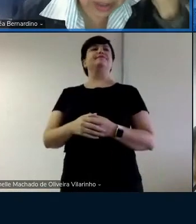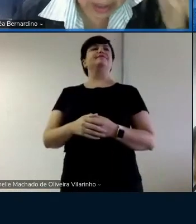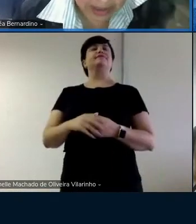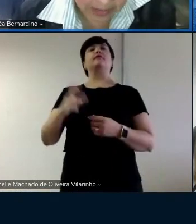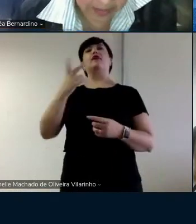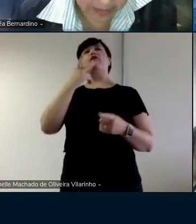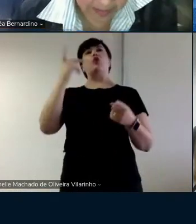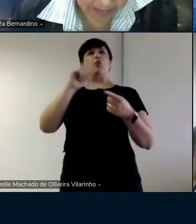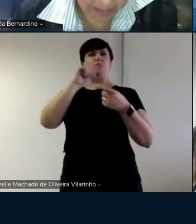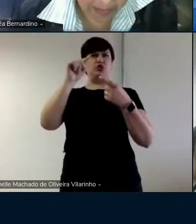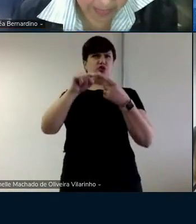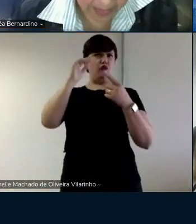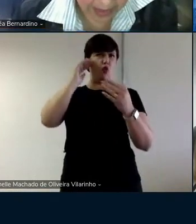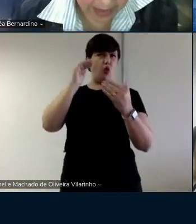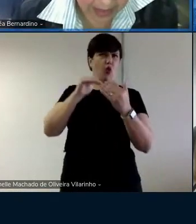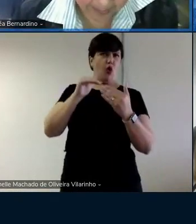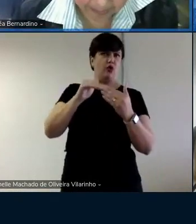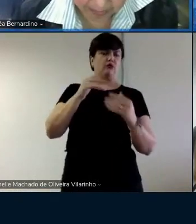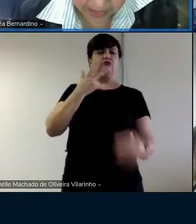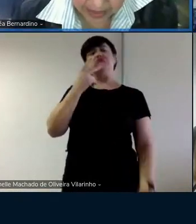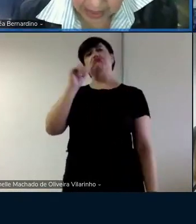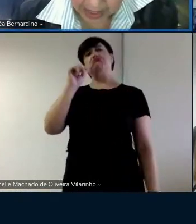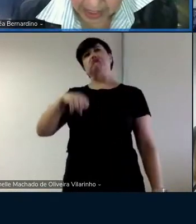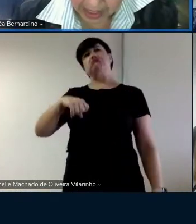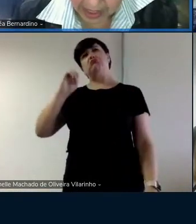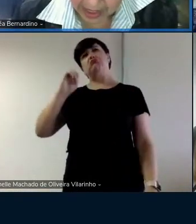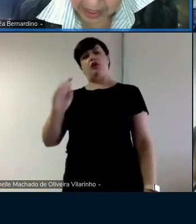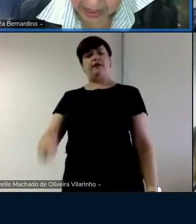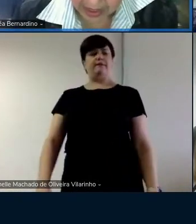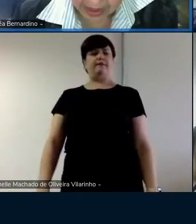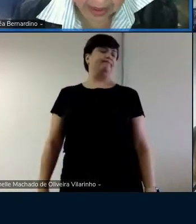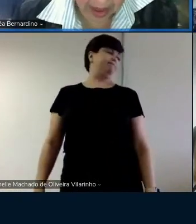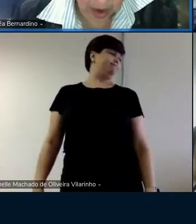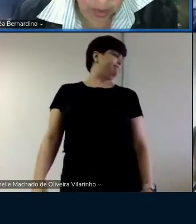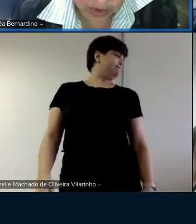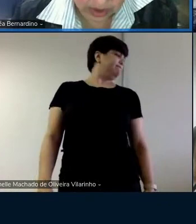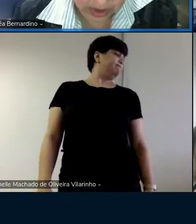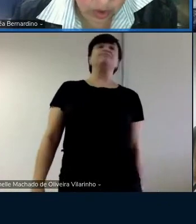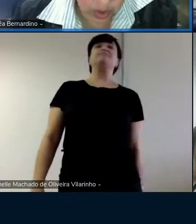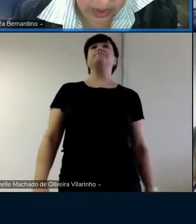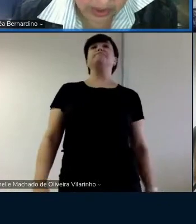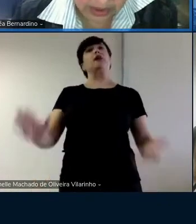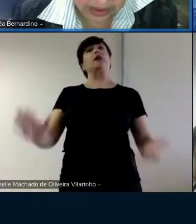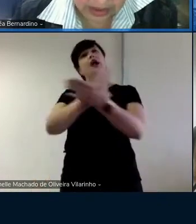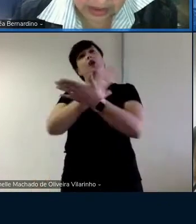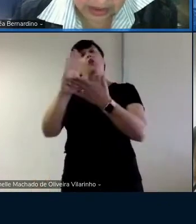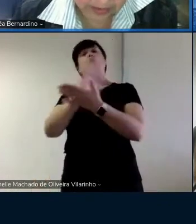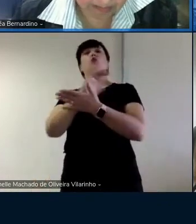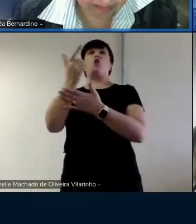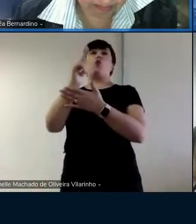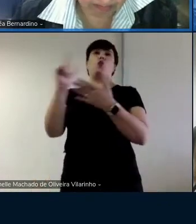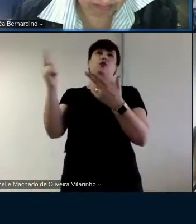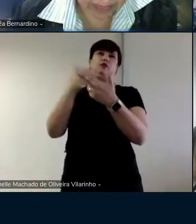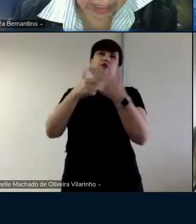sim sim tá é algumas outras coisas